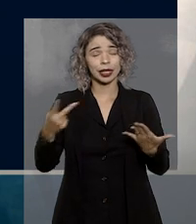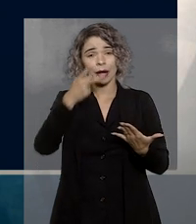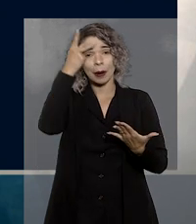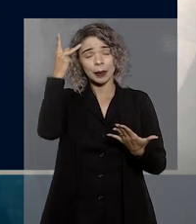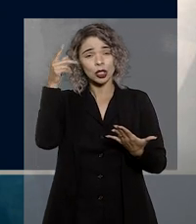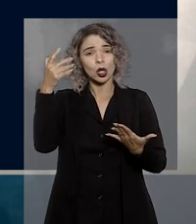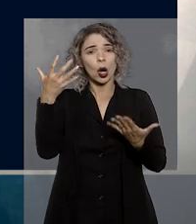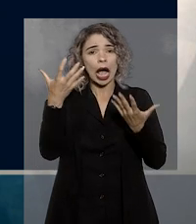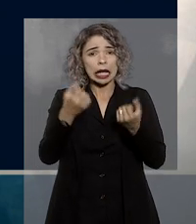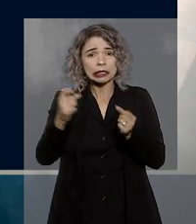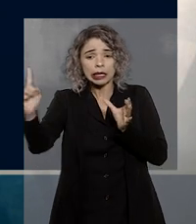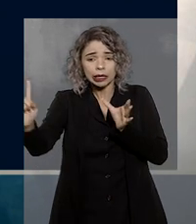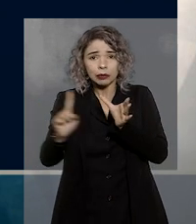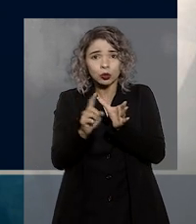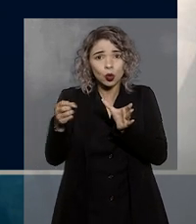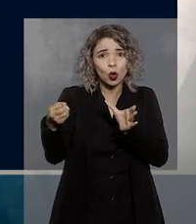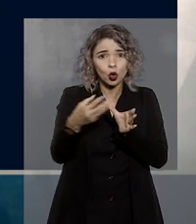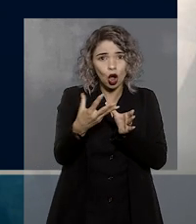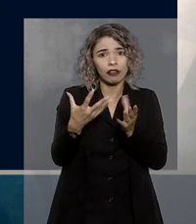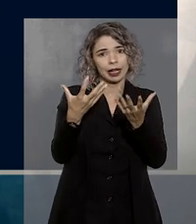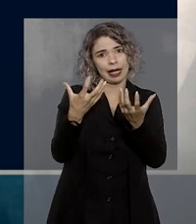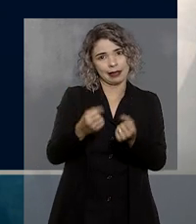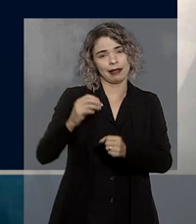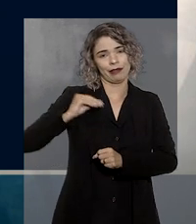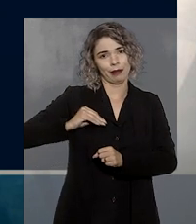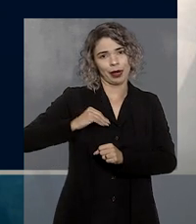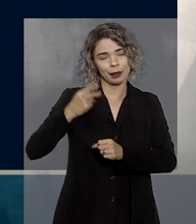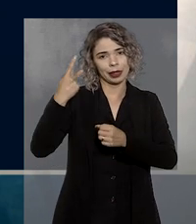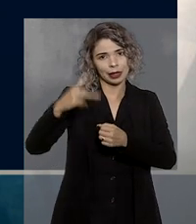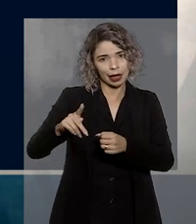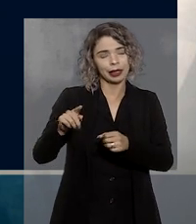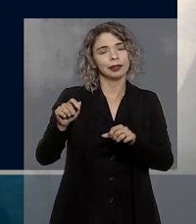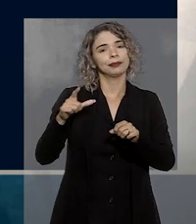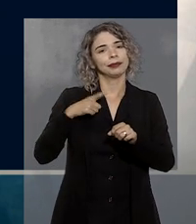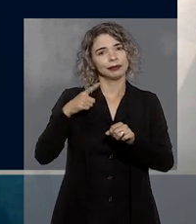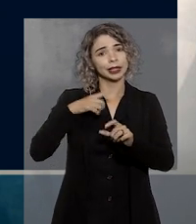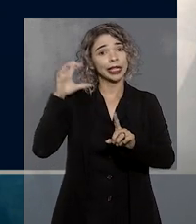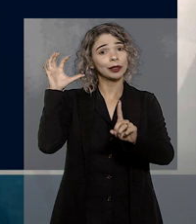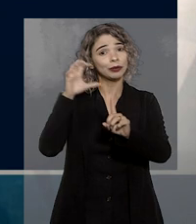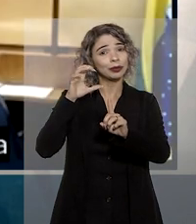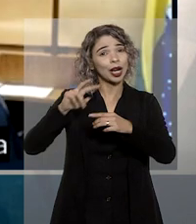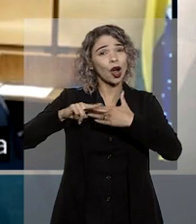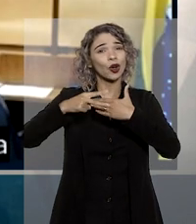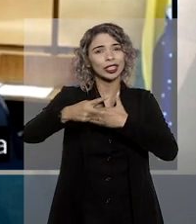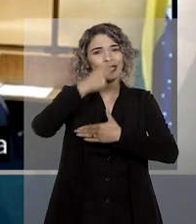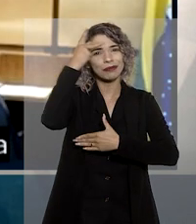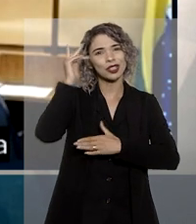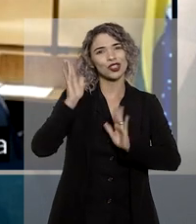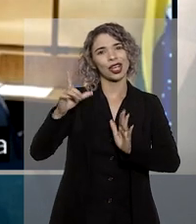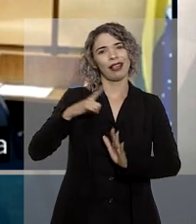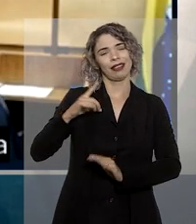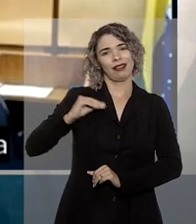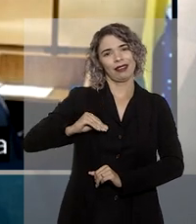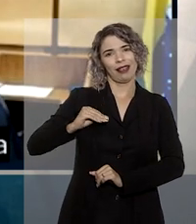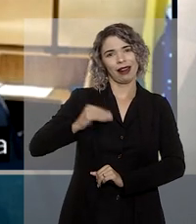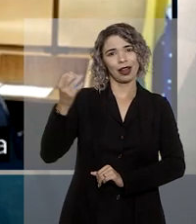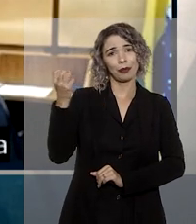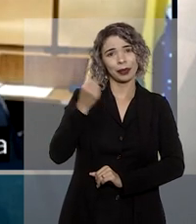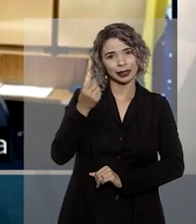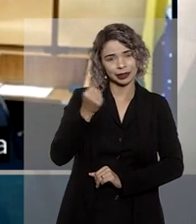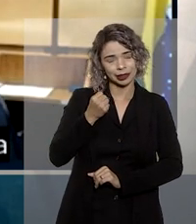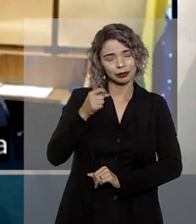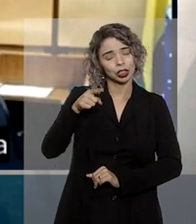decisão que permite que o novo beneficiário receba a pensão por morte atinge a esfera jurídica daqueles que já recebiam a